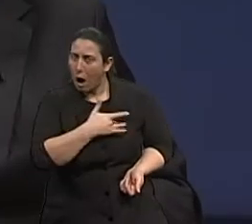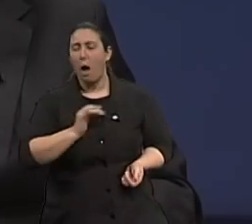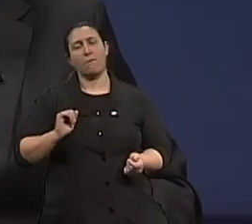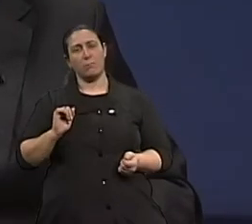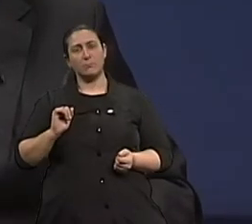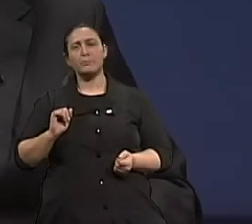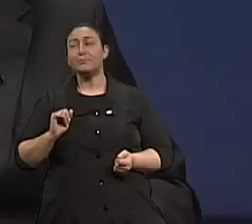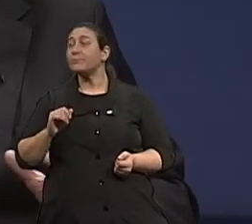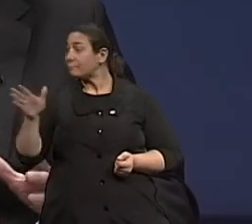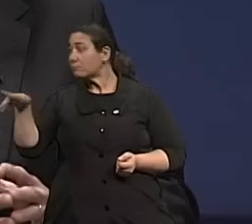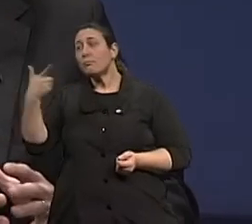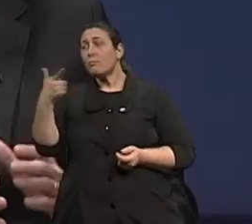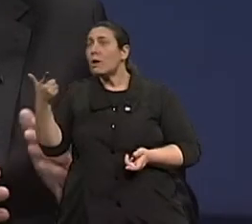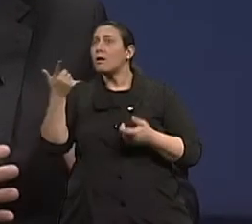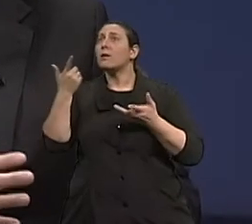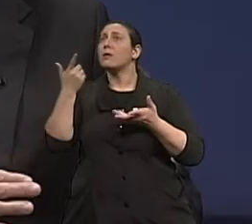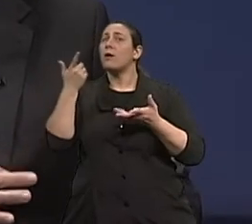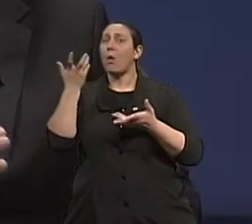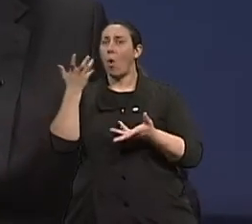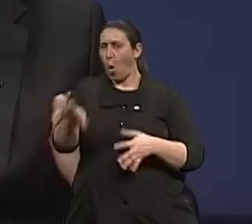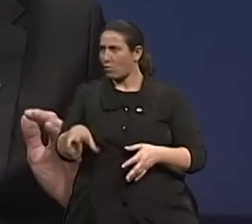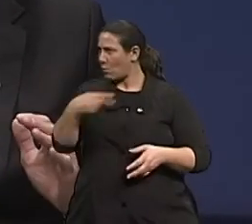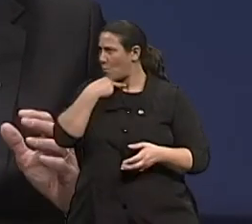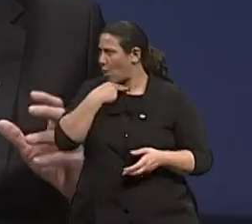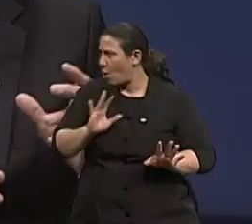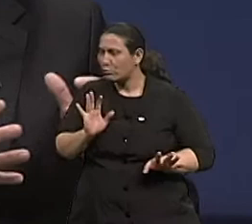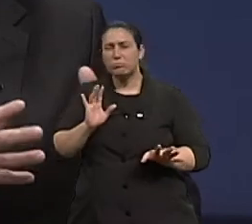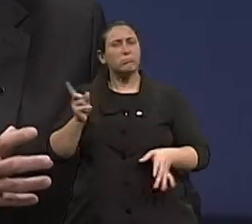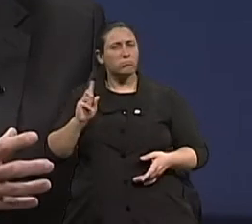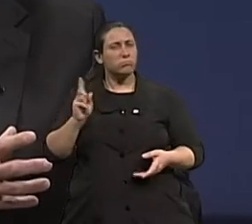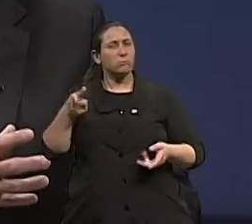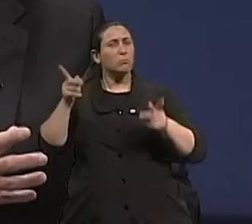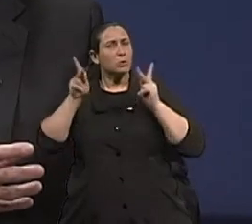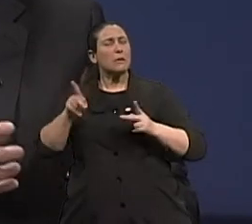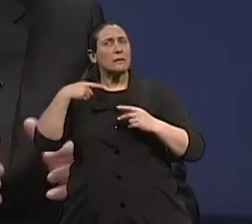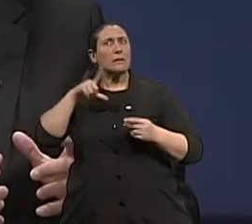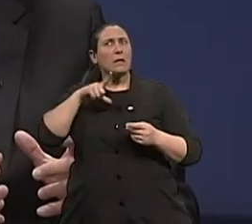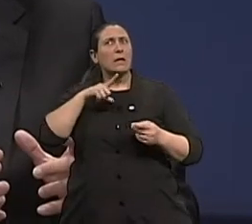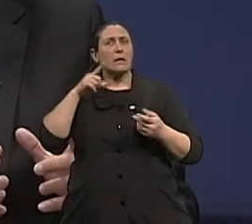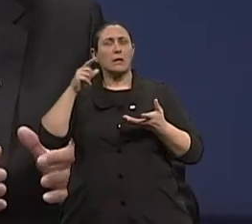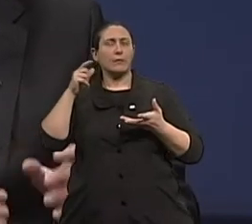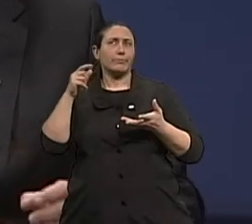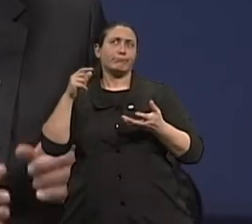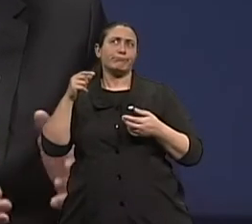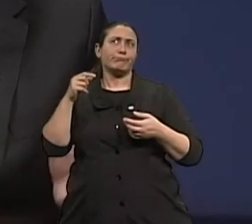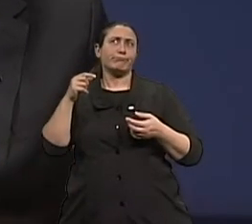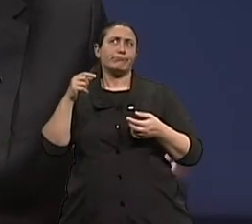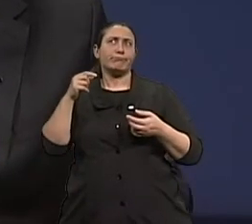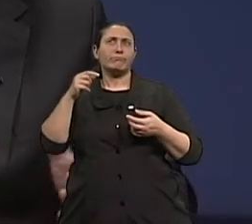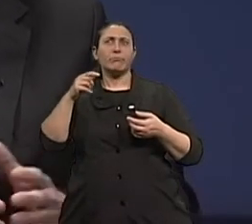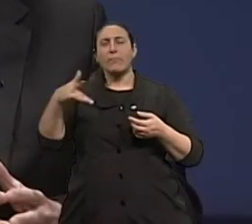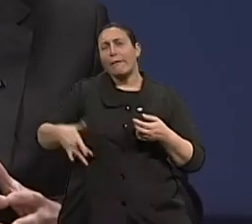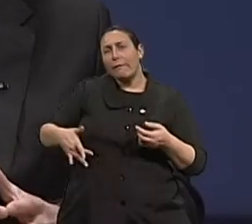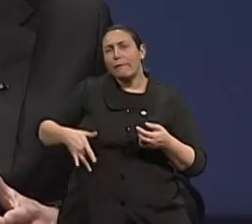tem uma contraindicação. De repente eu posso ter um problema de fígado, de pâncreas, ou de pressão alta, por exemplo, né? E aí eu não